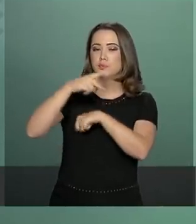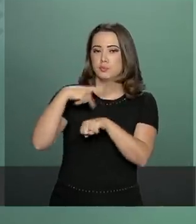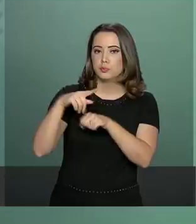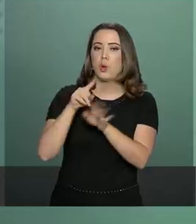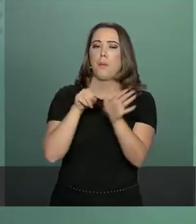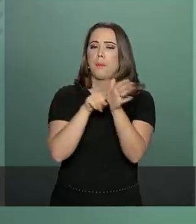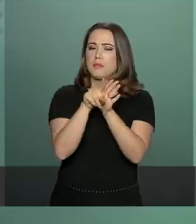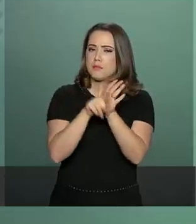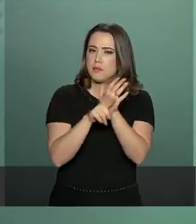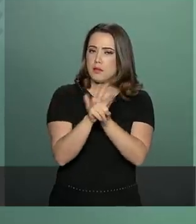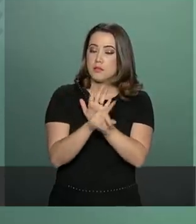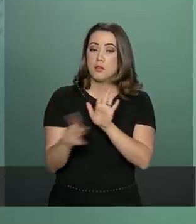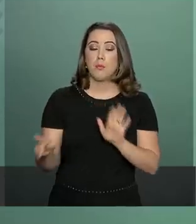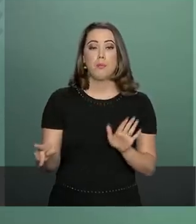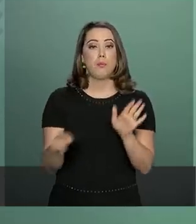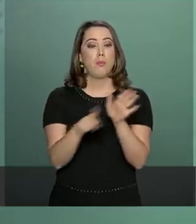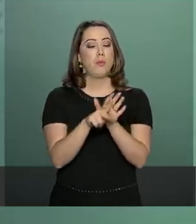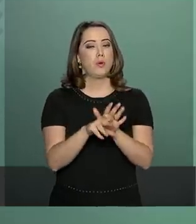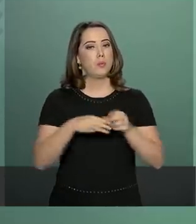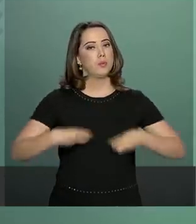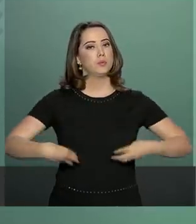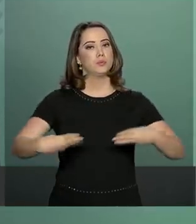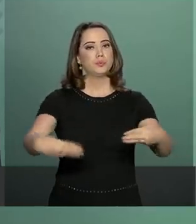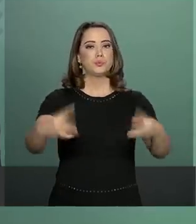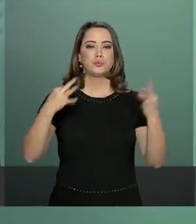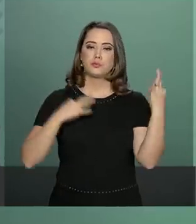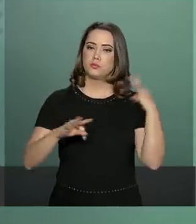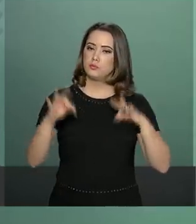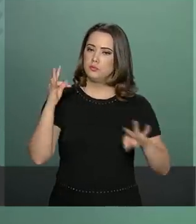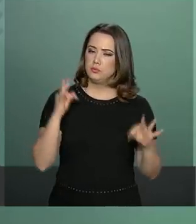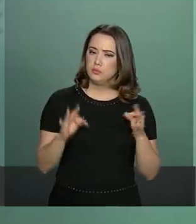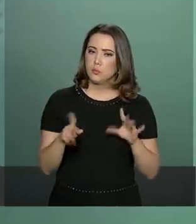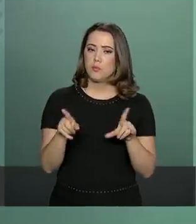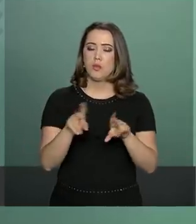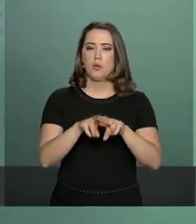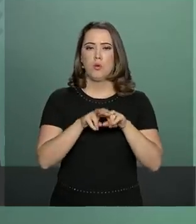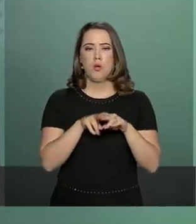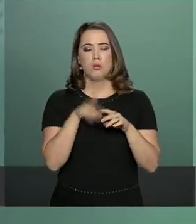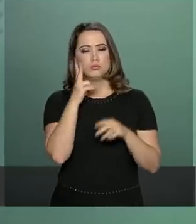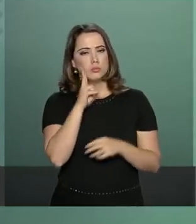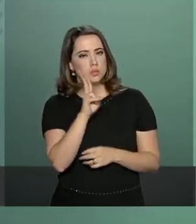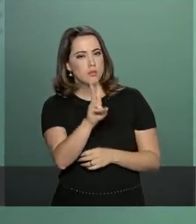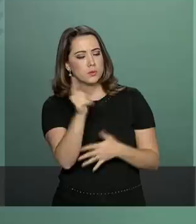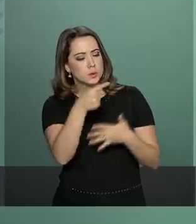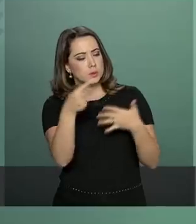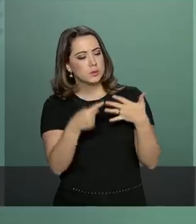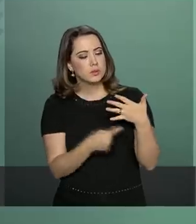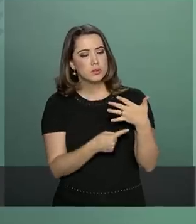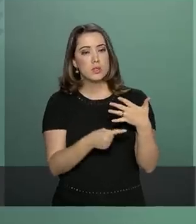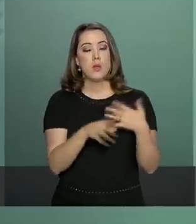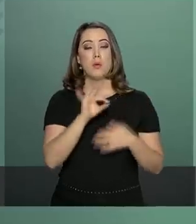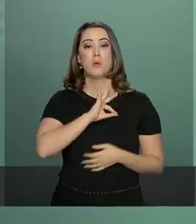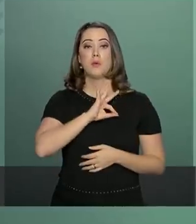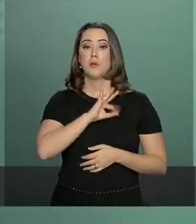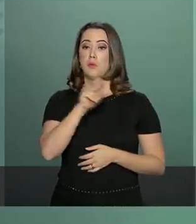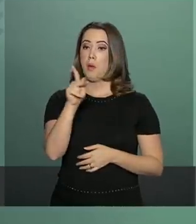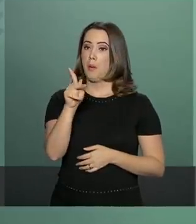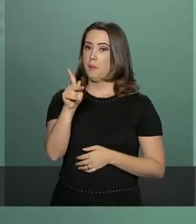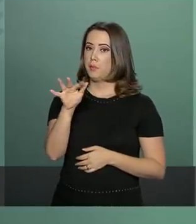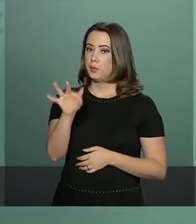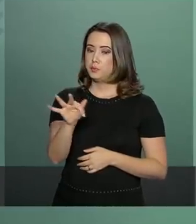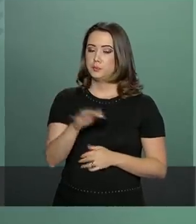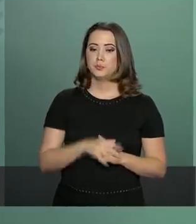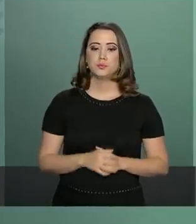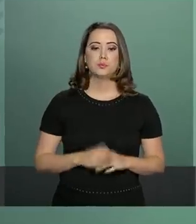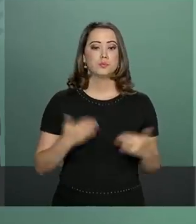o levantamento feito pelo Ministério do Turismo com base nos dados da Polícia Federal. A